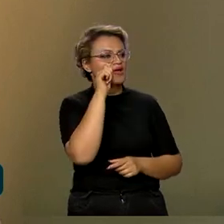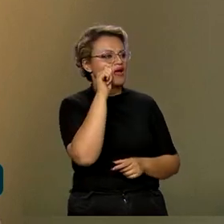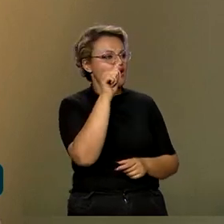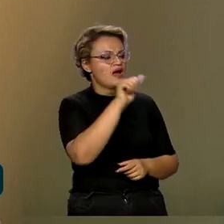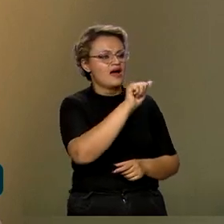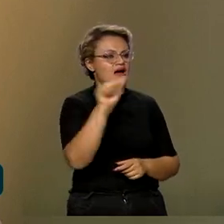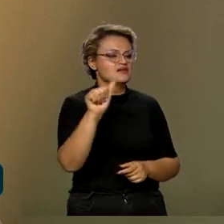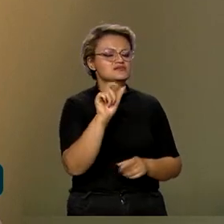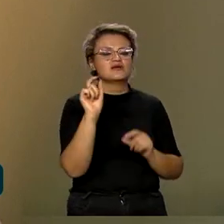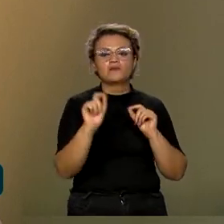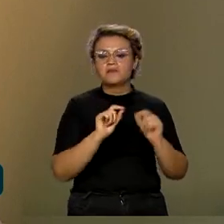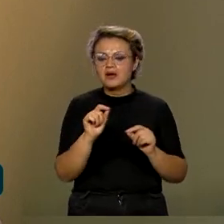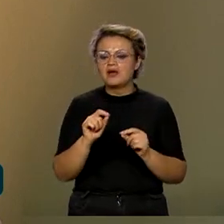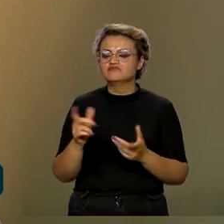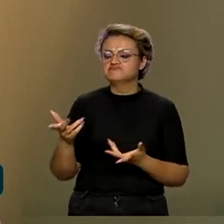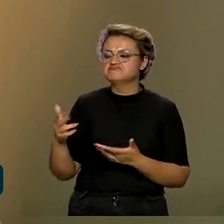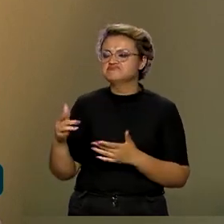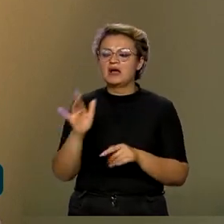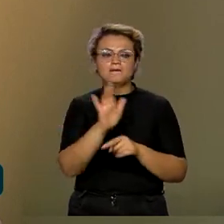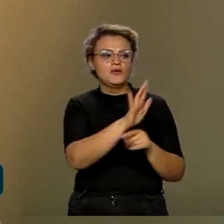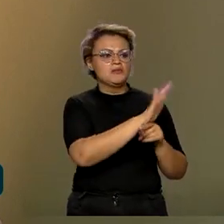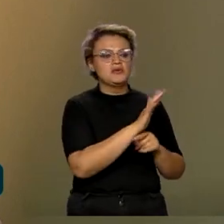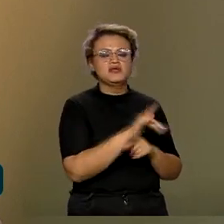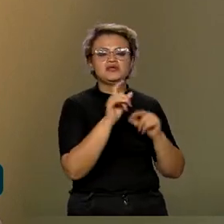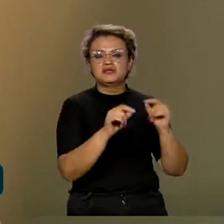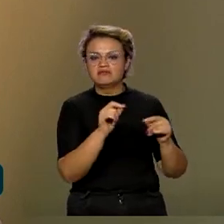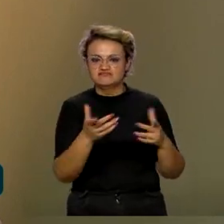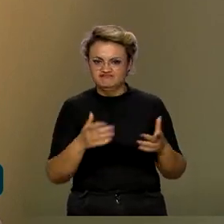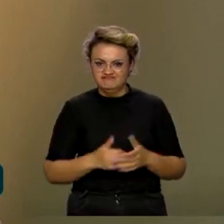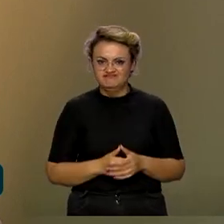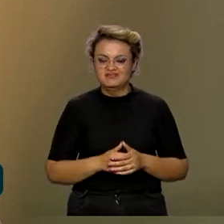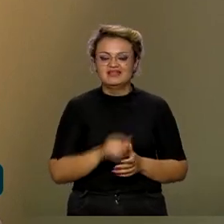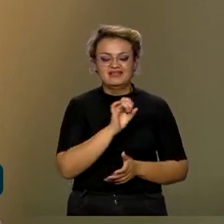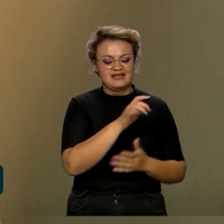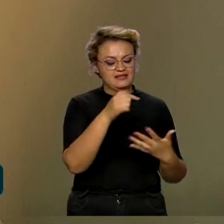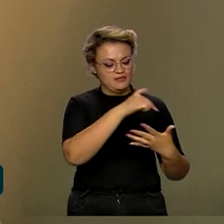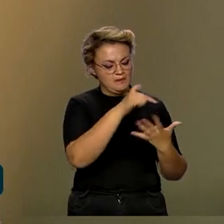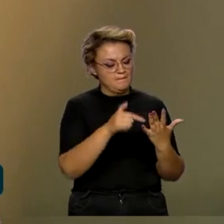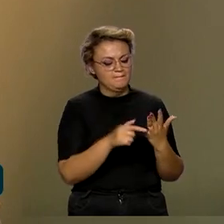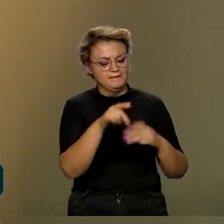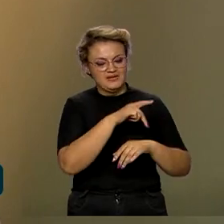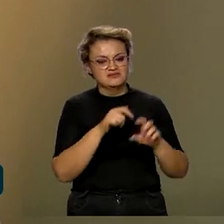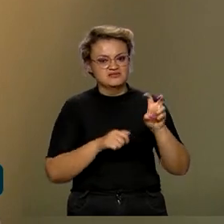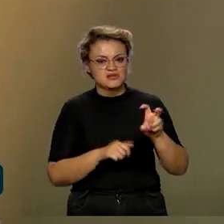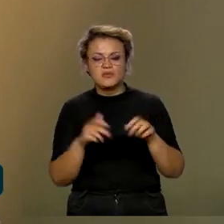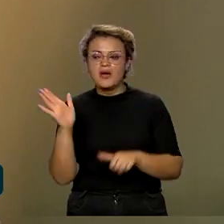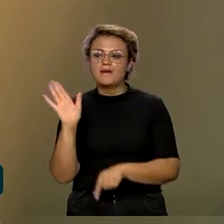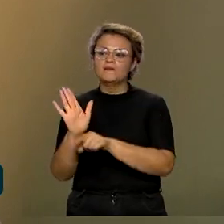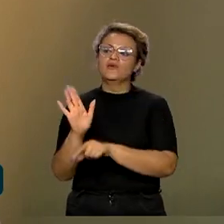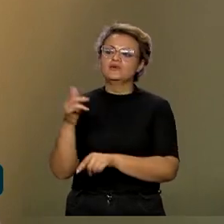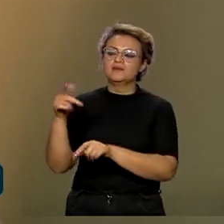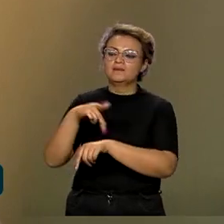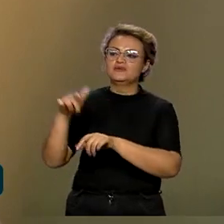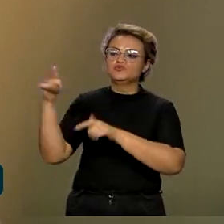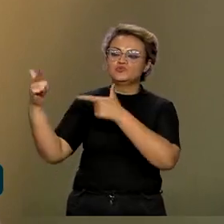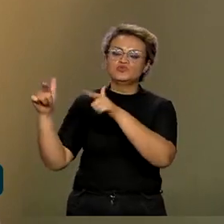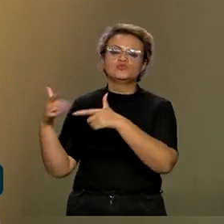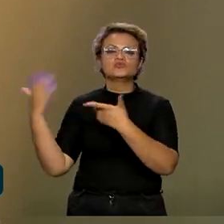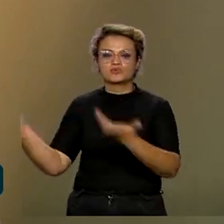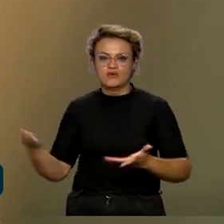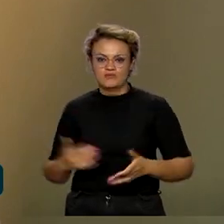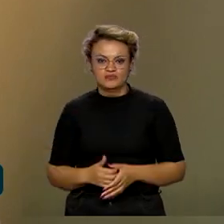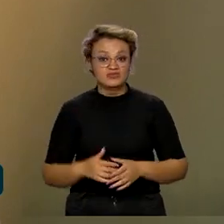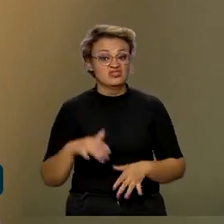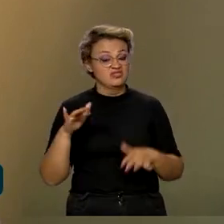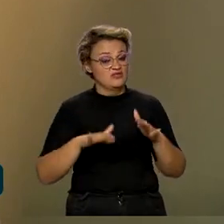Indonésia mesmo, quem que a Índia e a Rússia também apoiam, porque cada um deve apresentar o seu. Então, pode ser que a gente veja, tenha